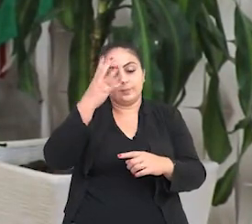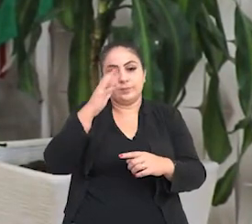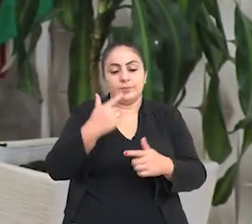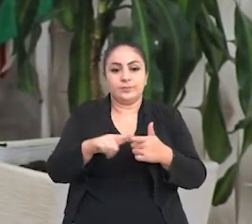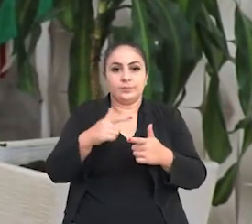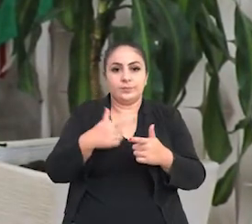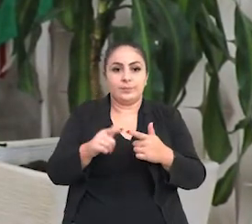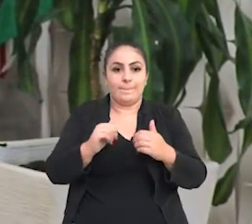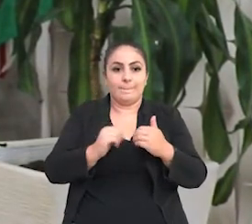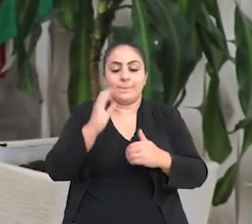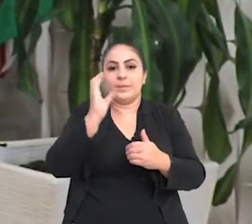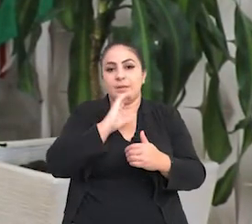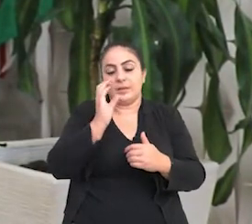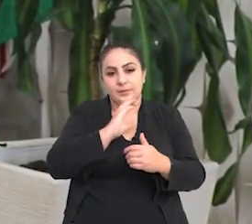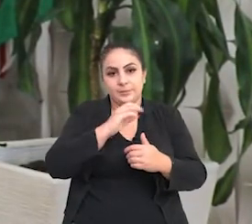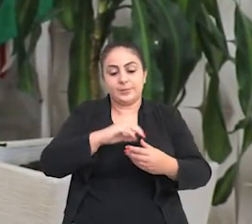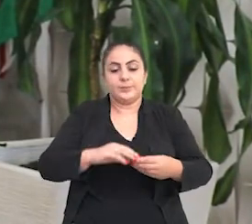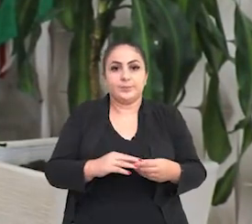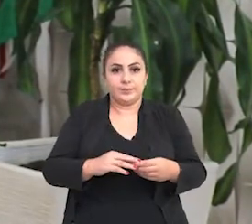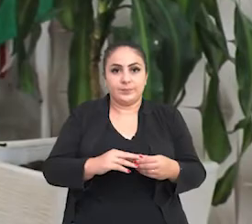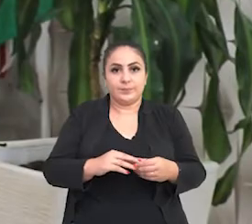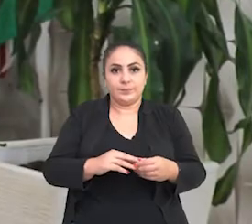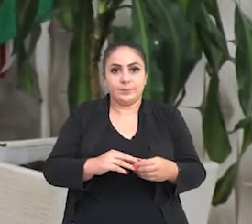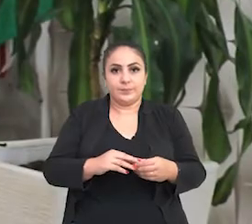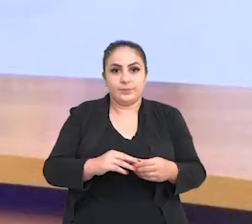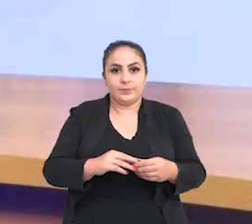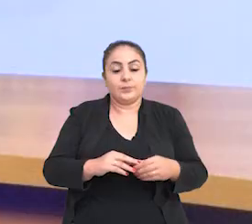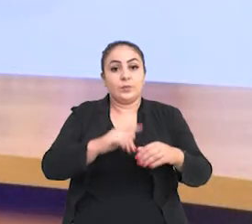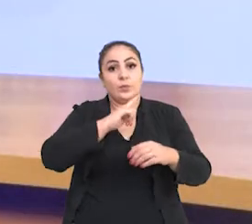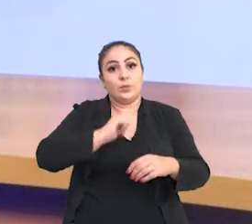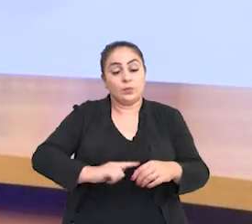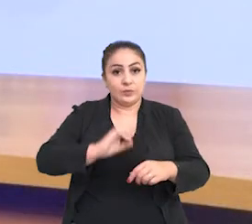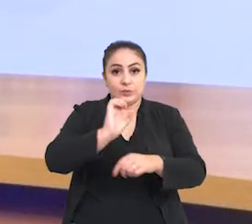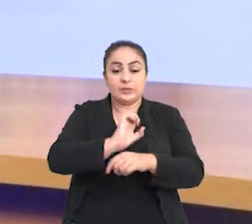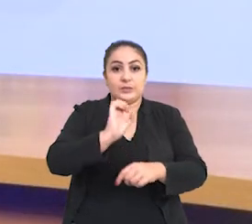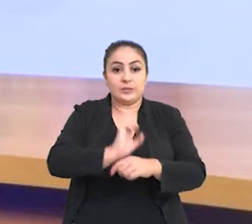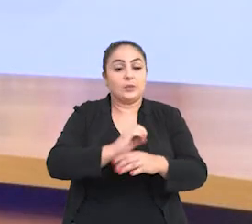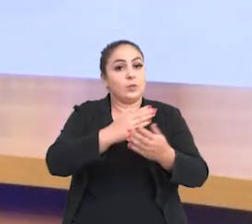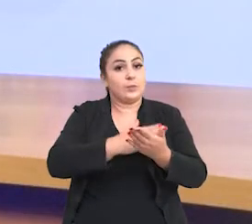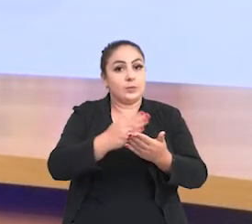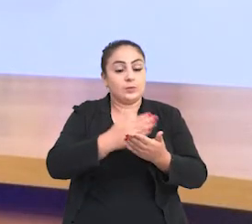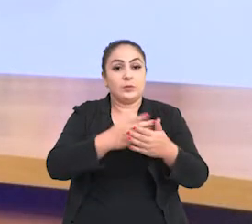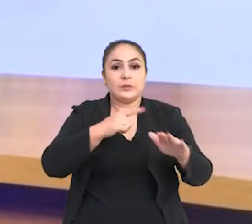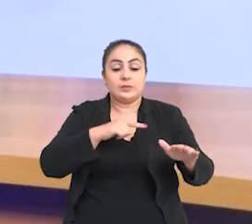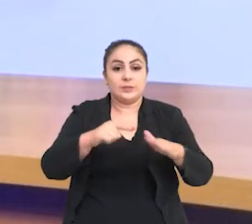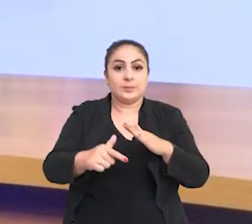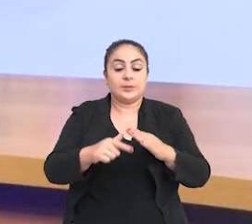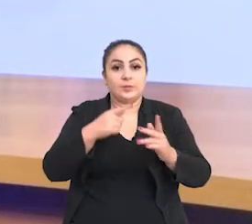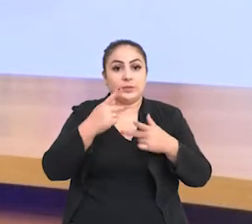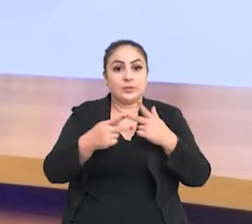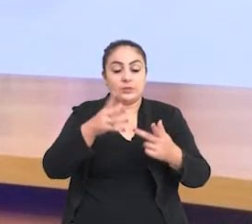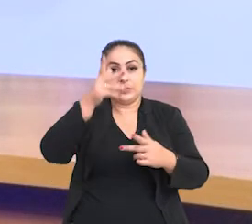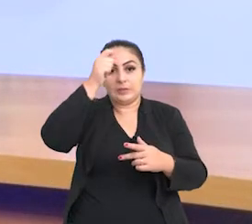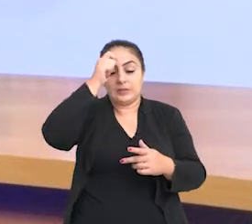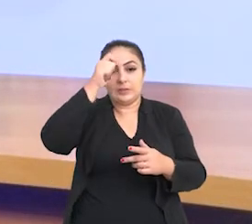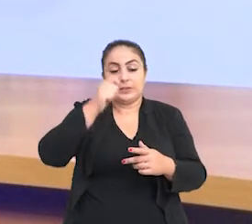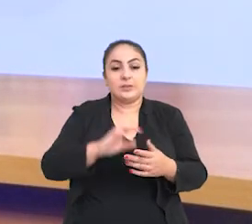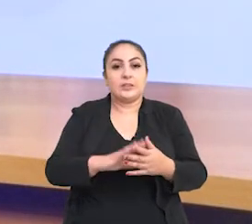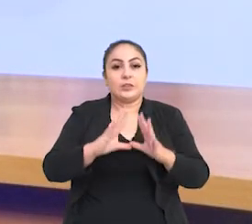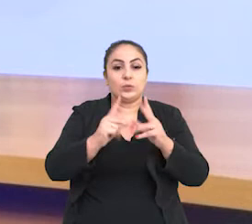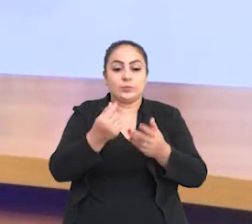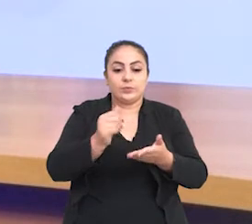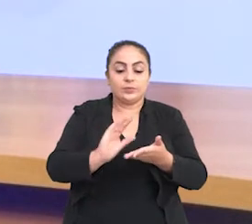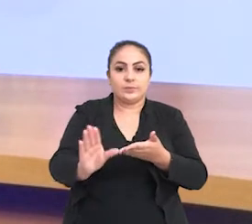soluções para esses problemas o mais rápido possível. E o governo do estado iniciou a semana prestando